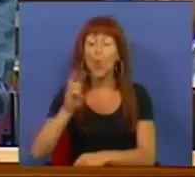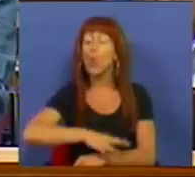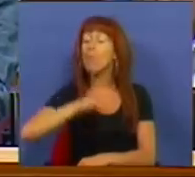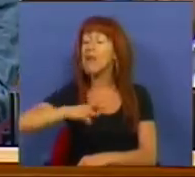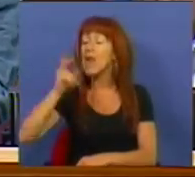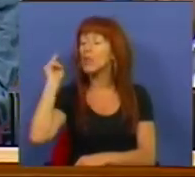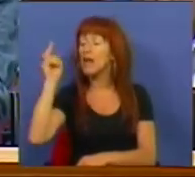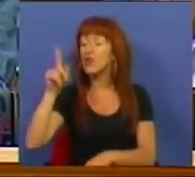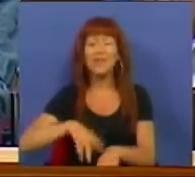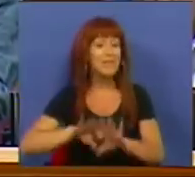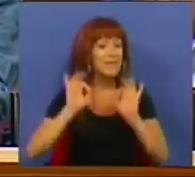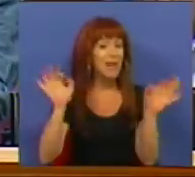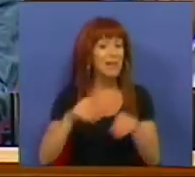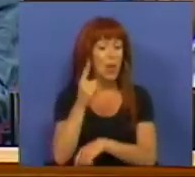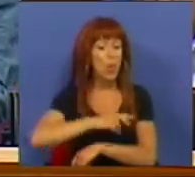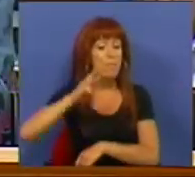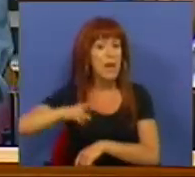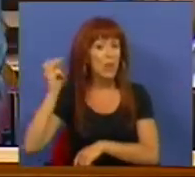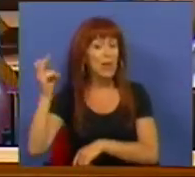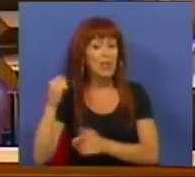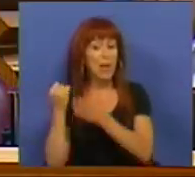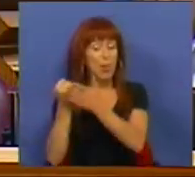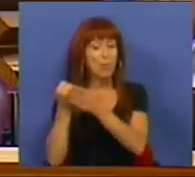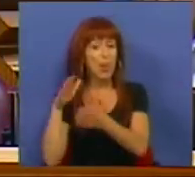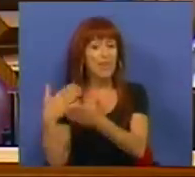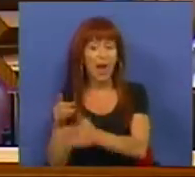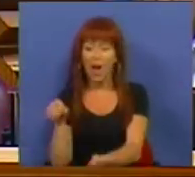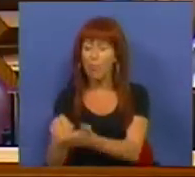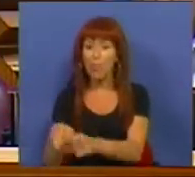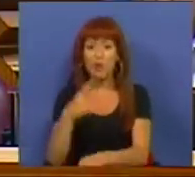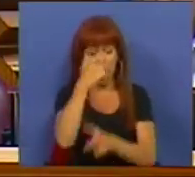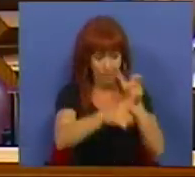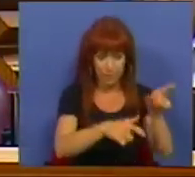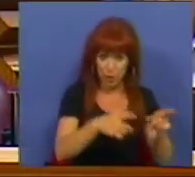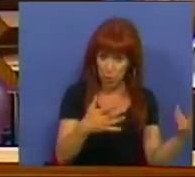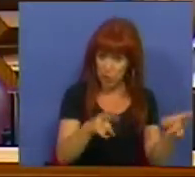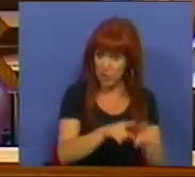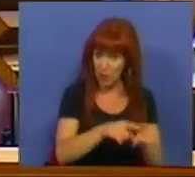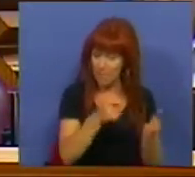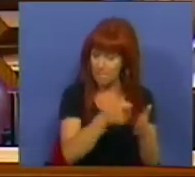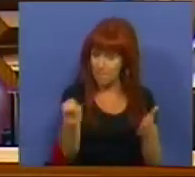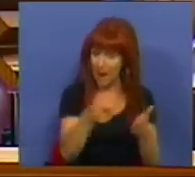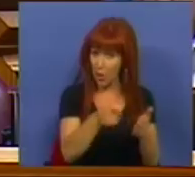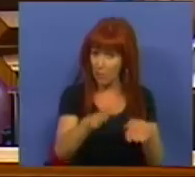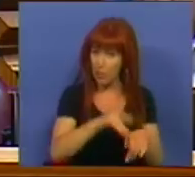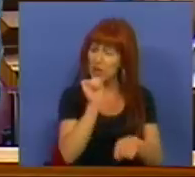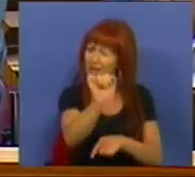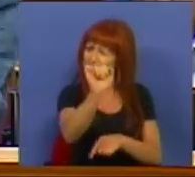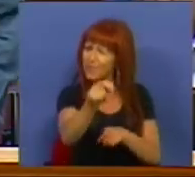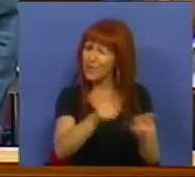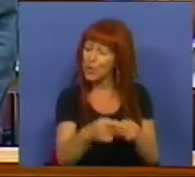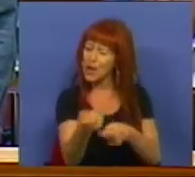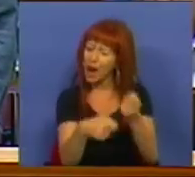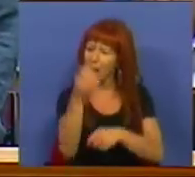desculpa, custam o mesmo que um milhão de anos de apoio a um pobre. É o que os contribuintes pagam pelas vossas